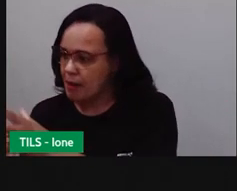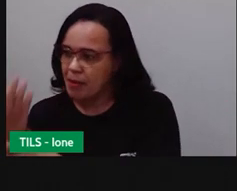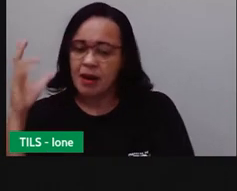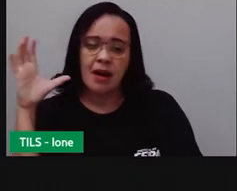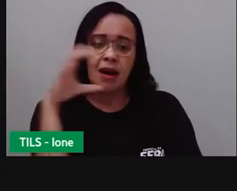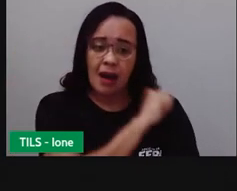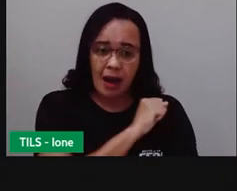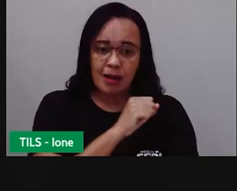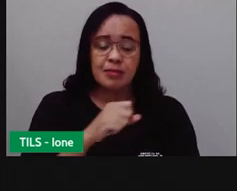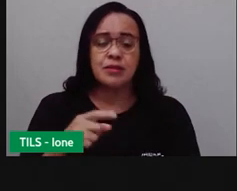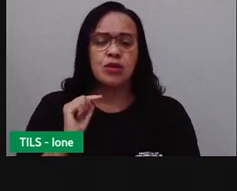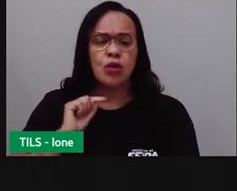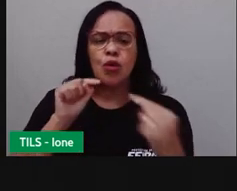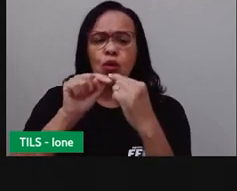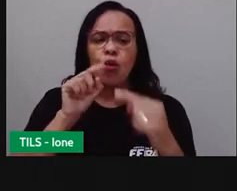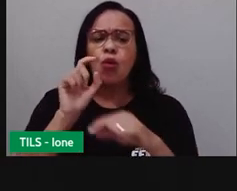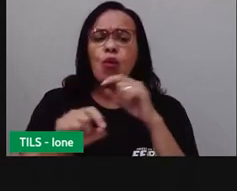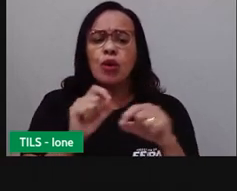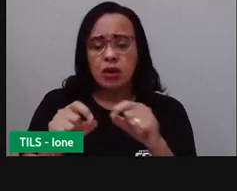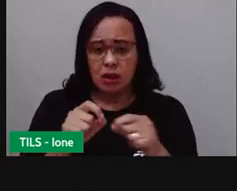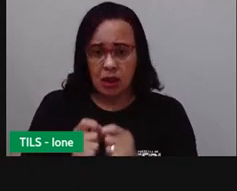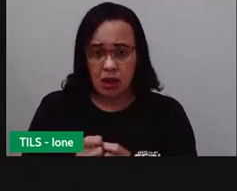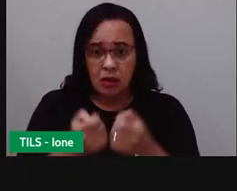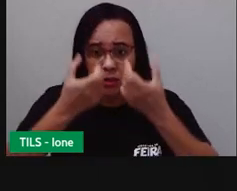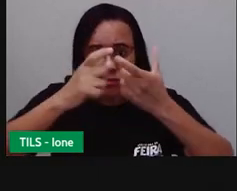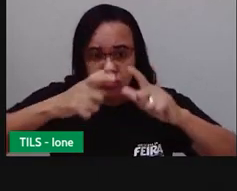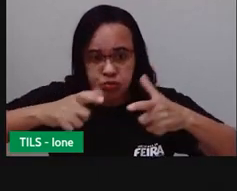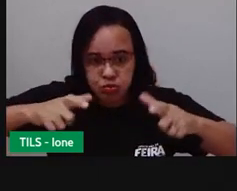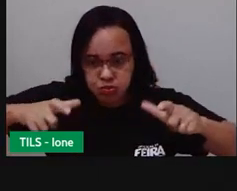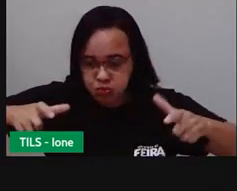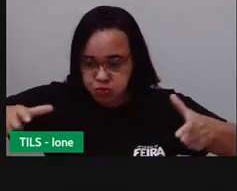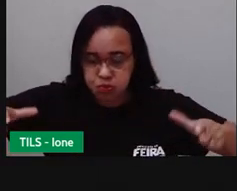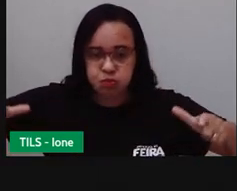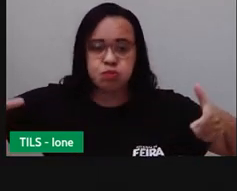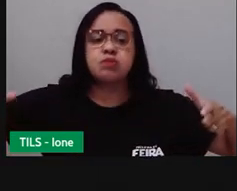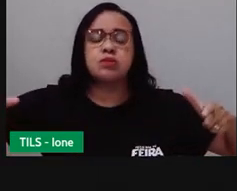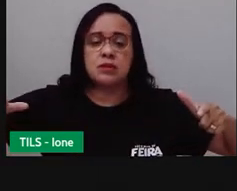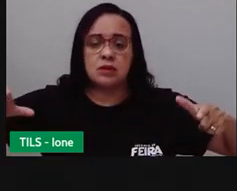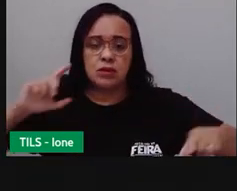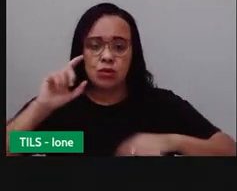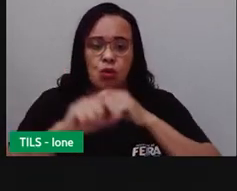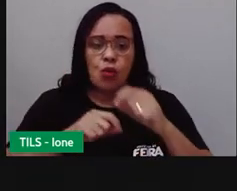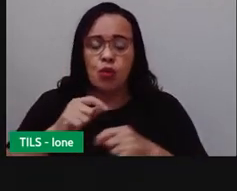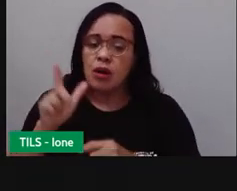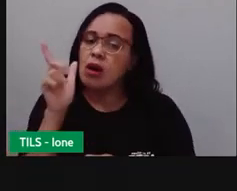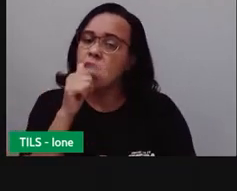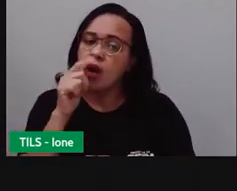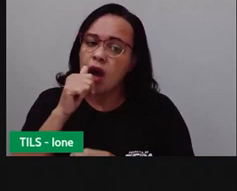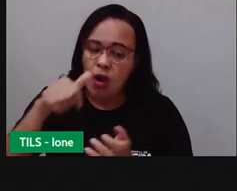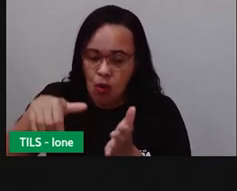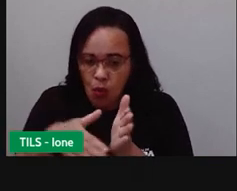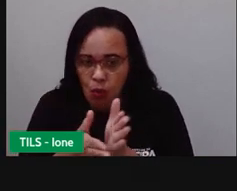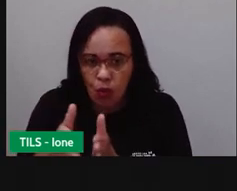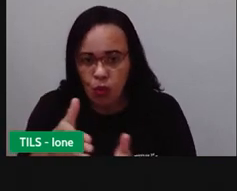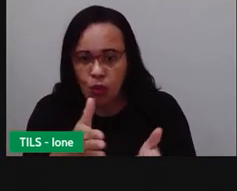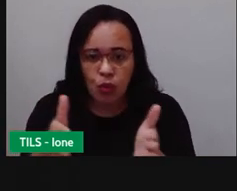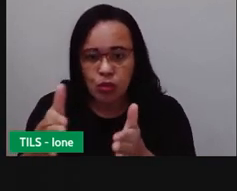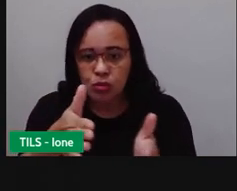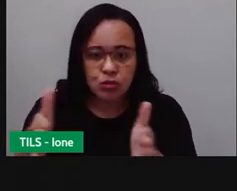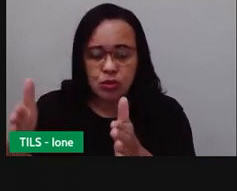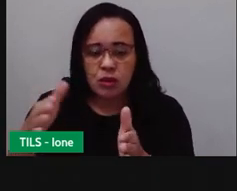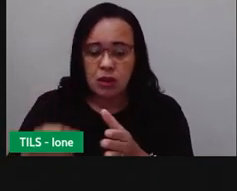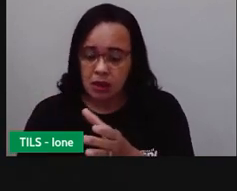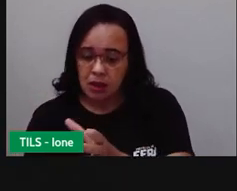objetivo era aumentar as possibilidades de suas novas práticas. Desviando o curso de um rio ou criando canais para irrigar o quê?